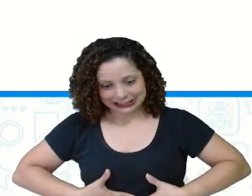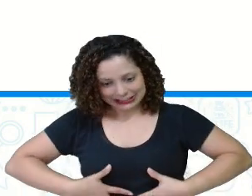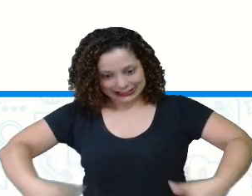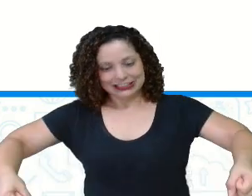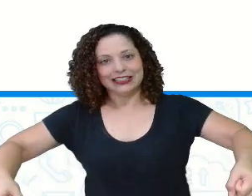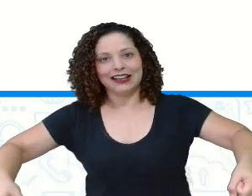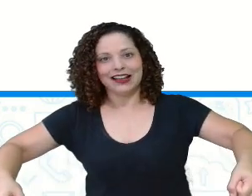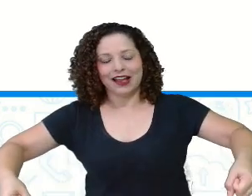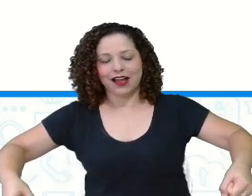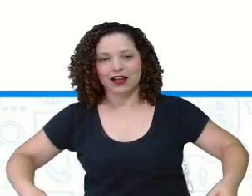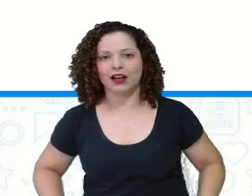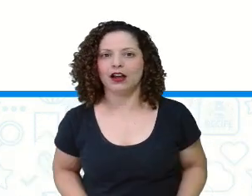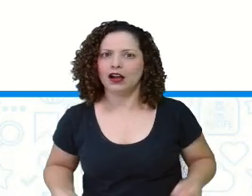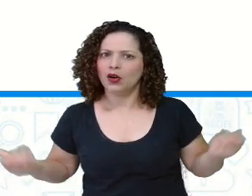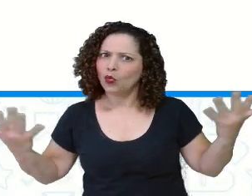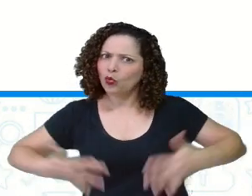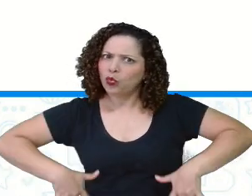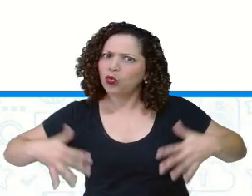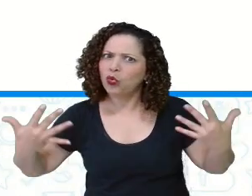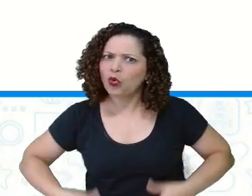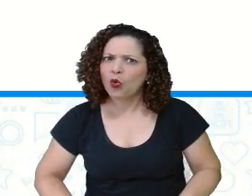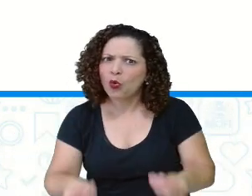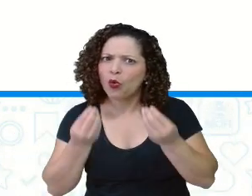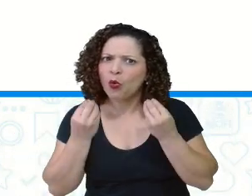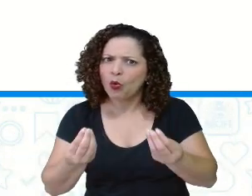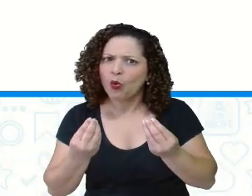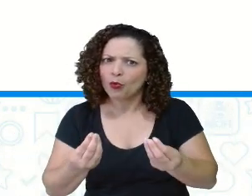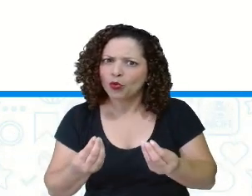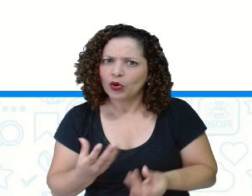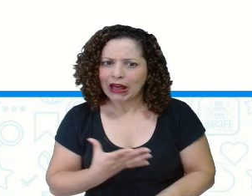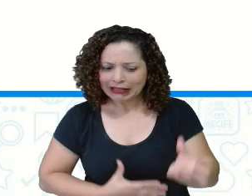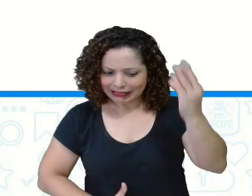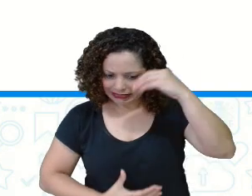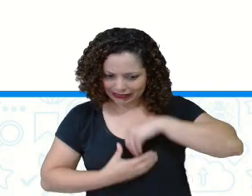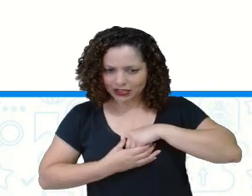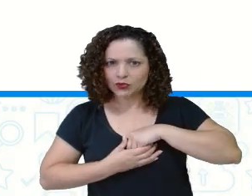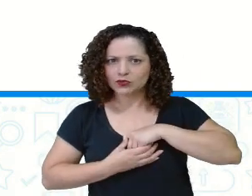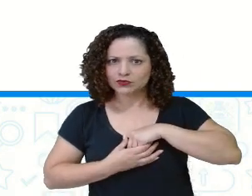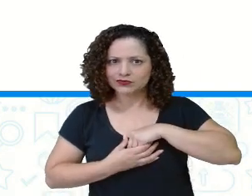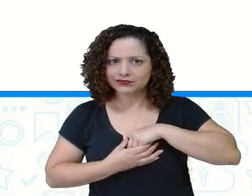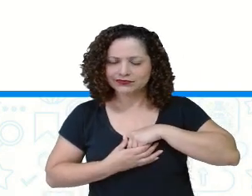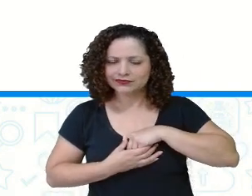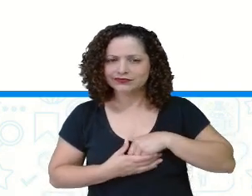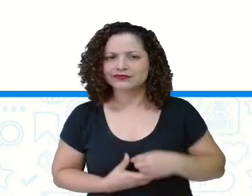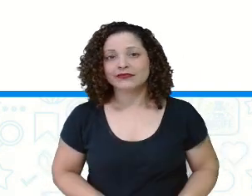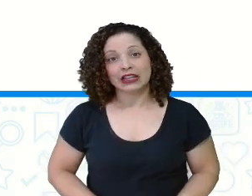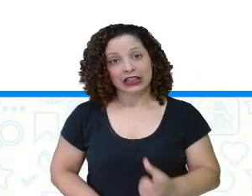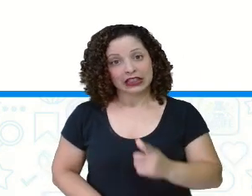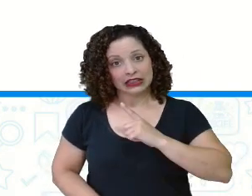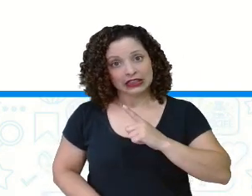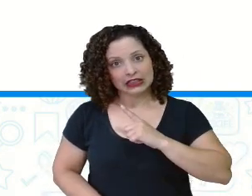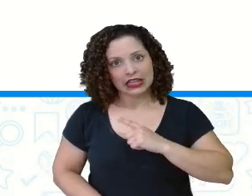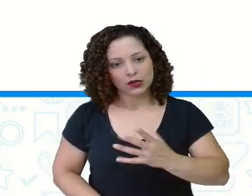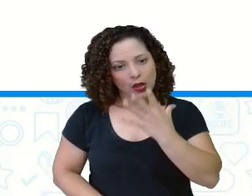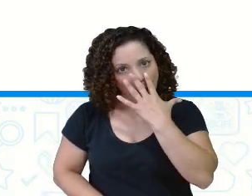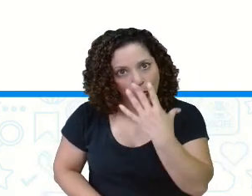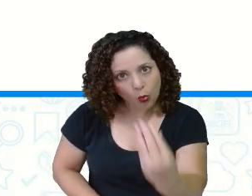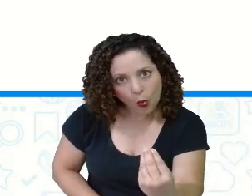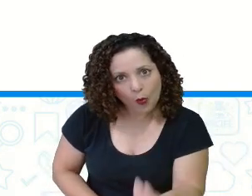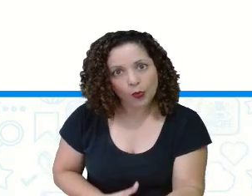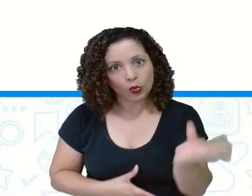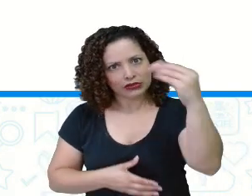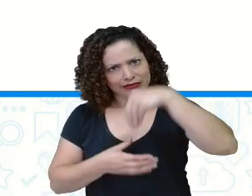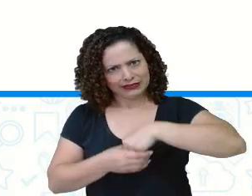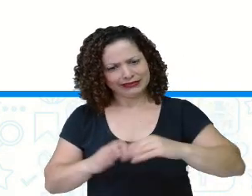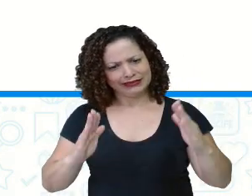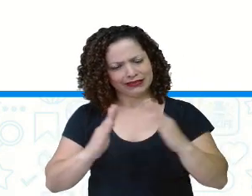Nossa, dentro da casa, nossa, tem um lobo dentro da casa, o caçador